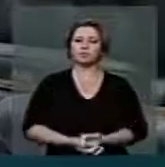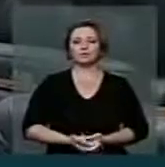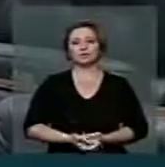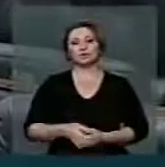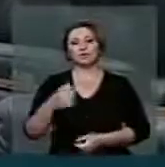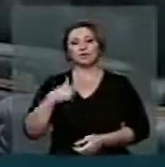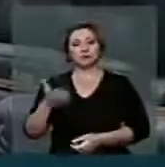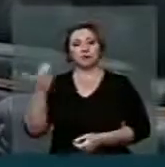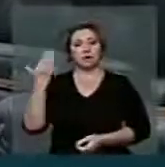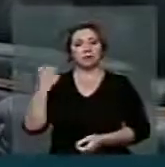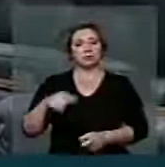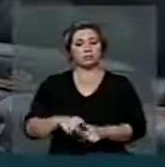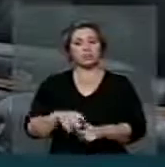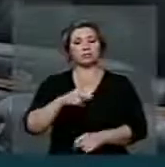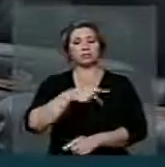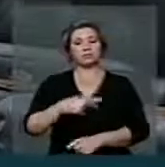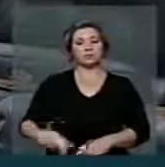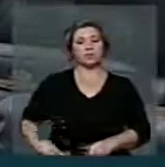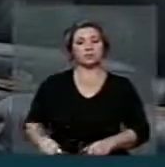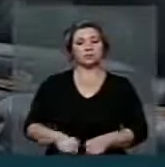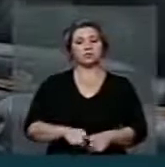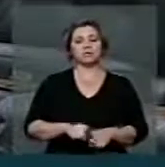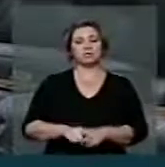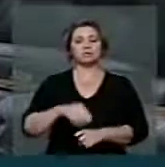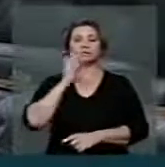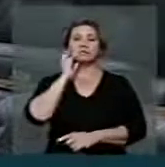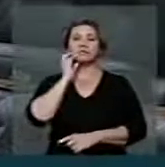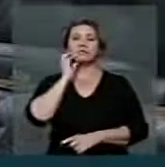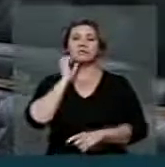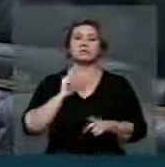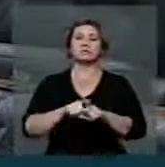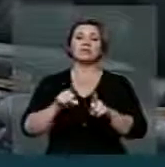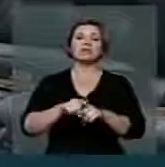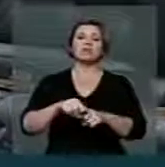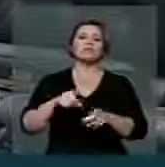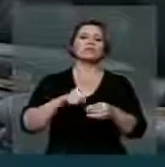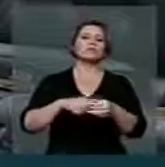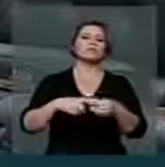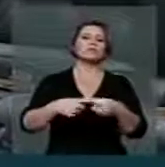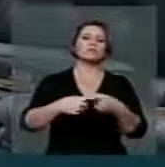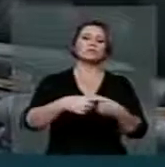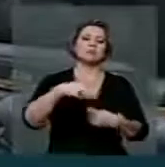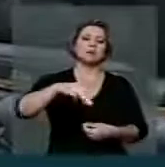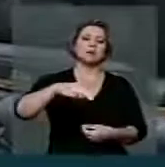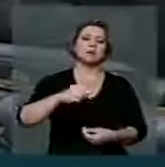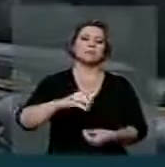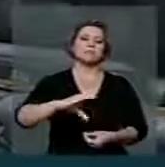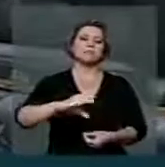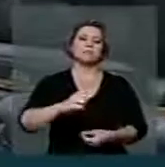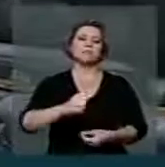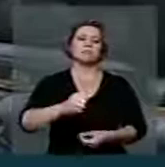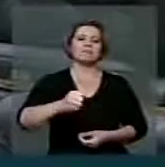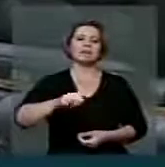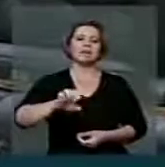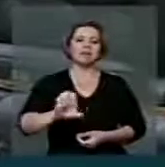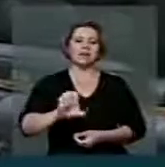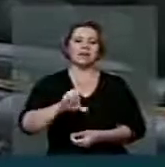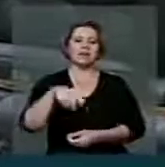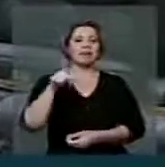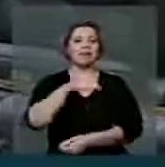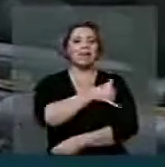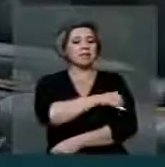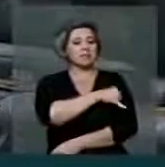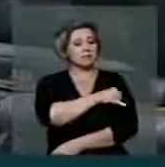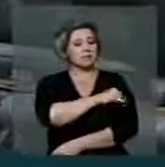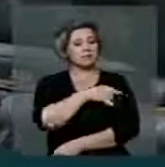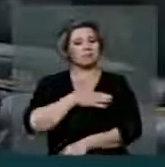presidir uma sessão pública lá no município de Macaé, no estado do Rio de Janeiro. E eu tive a oportunidade